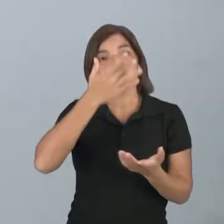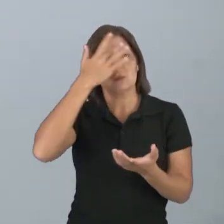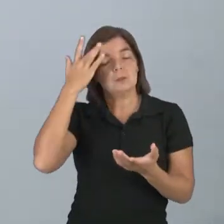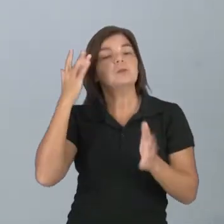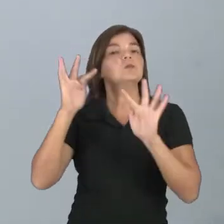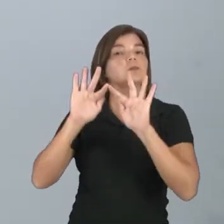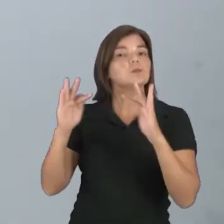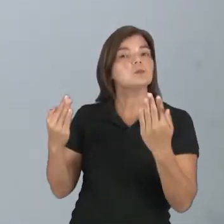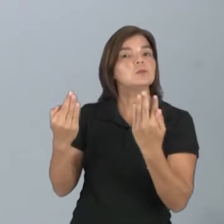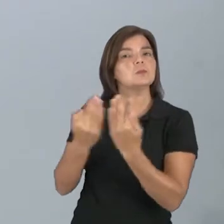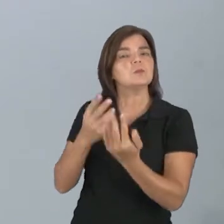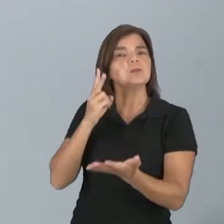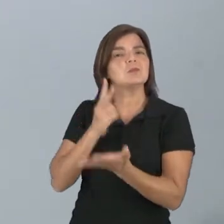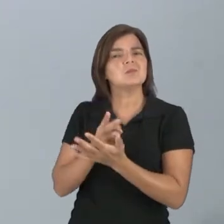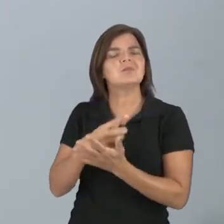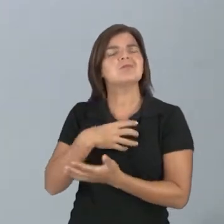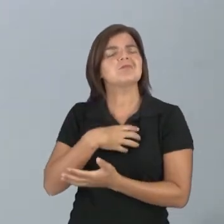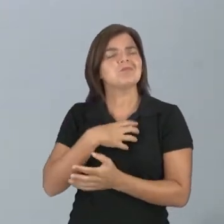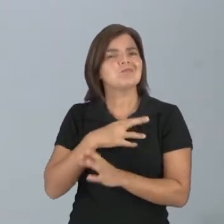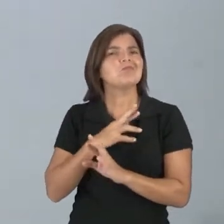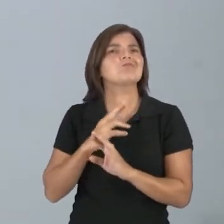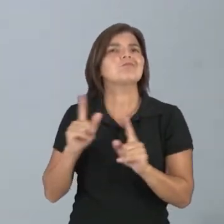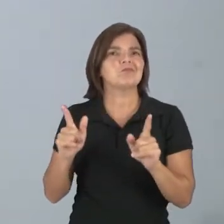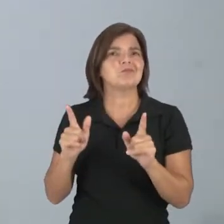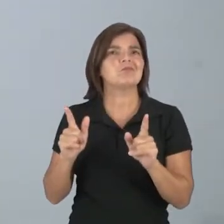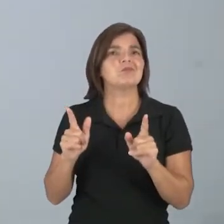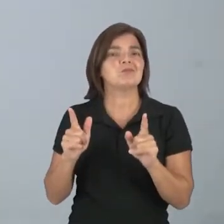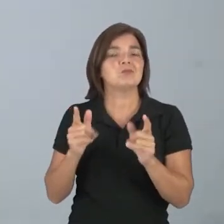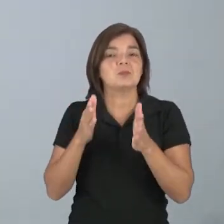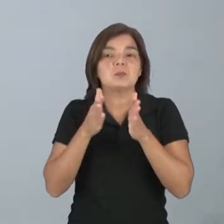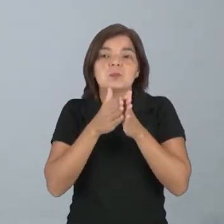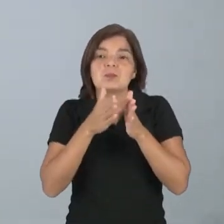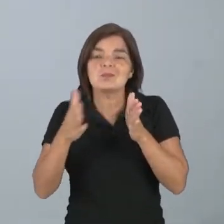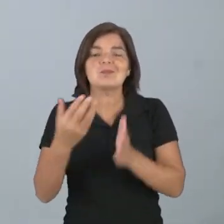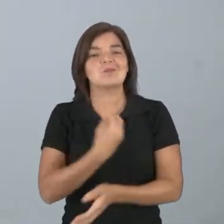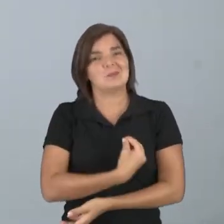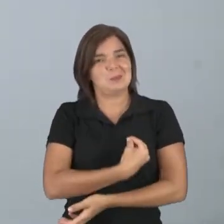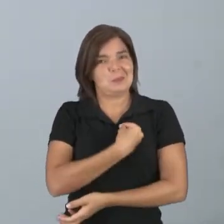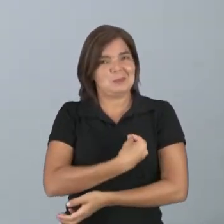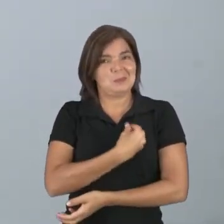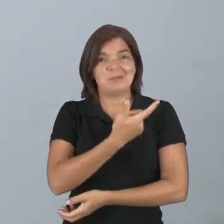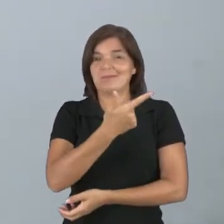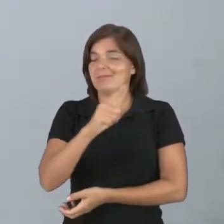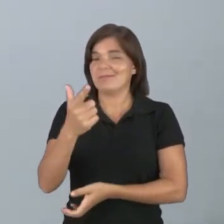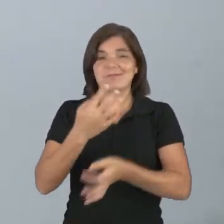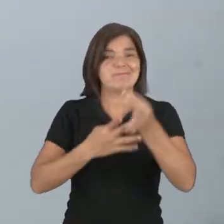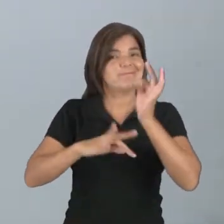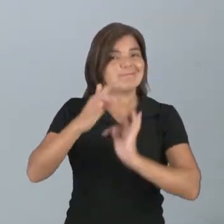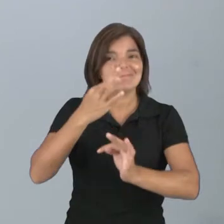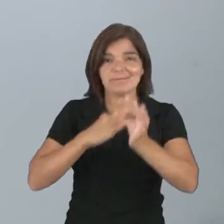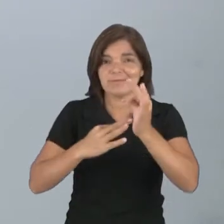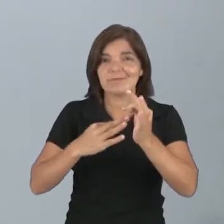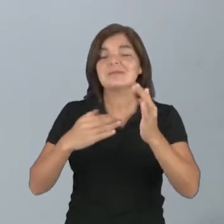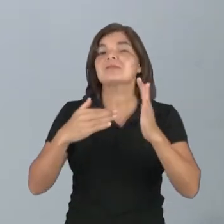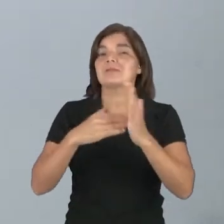muitas famílias sentem a diferença entre o período que ela vivia que não tinha essas tecnologias,